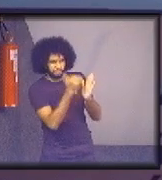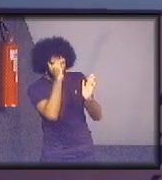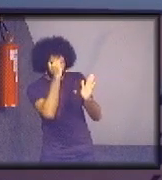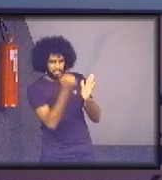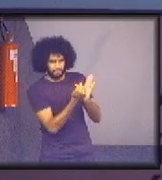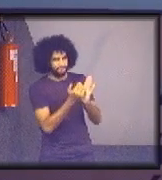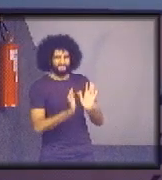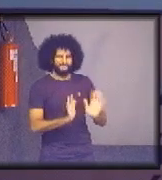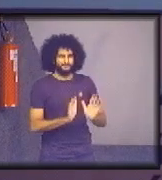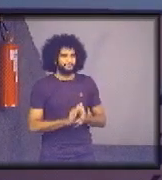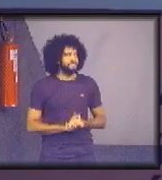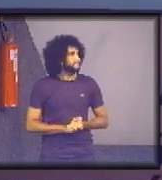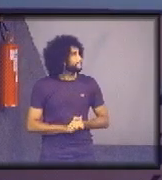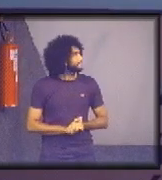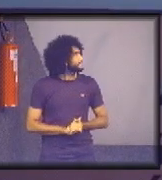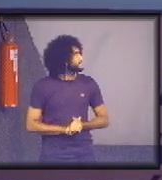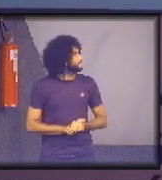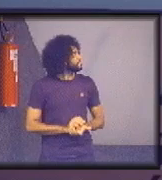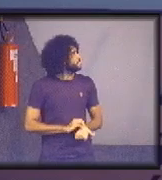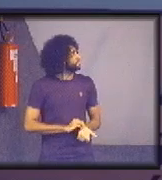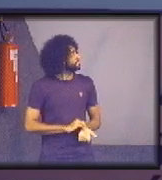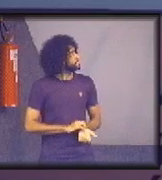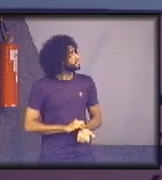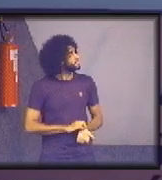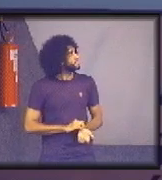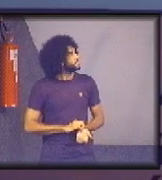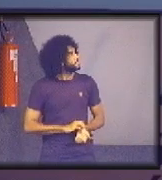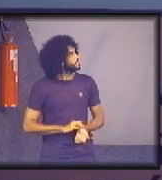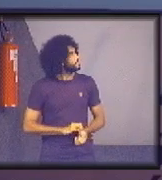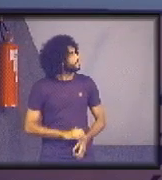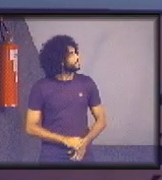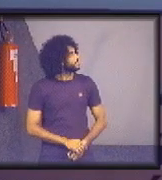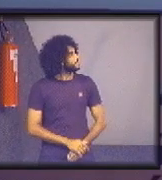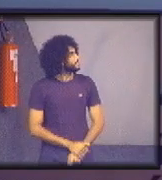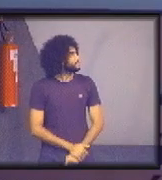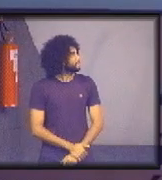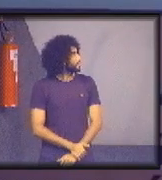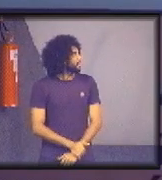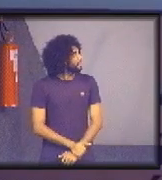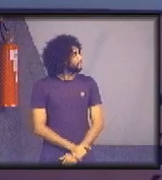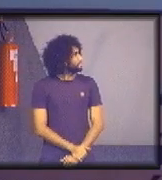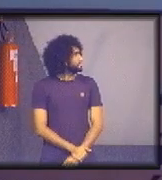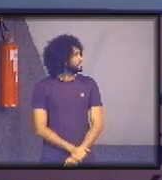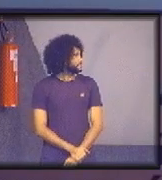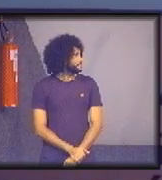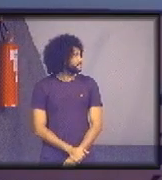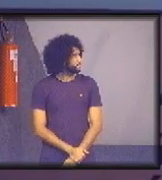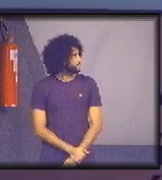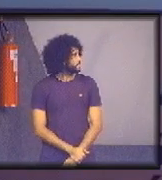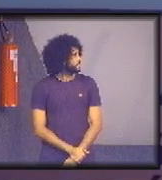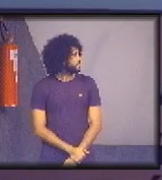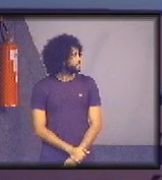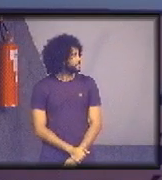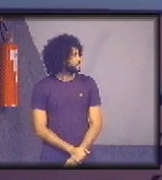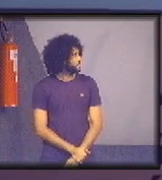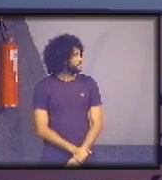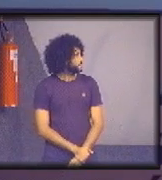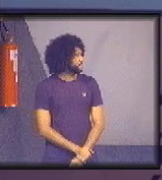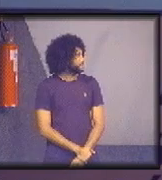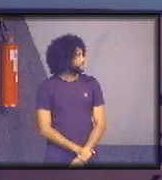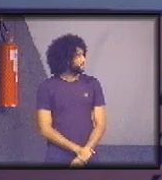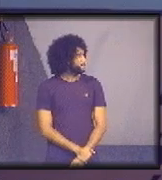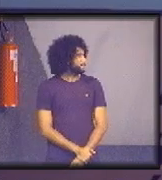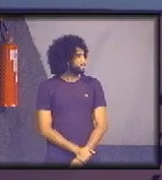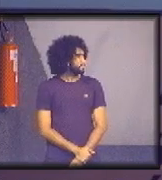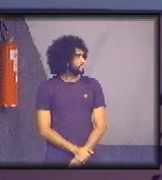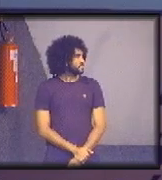Os dados de 2018 na justiça eleitoral têm comportamento diferenciado por conta da eleição. Serão utilizados para comparação com os demais segmentos do prêmio